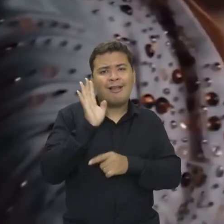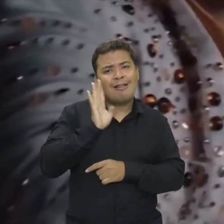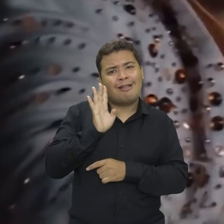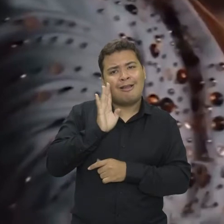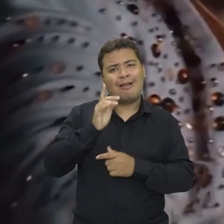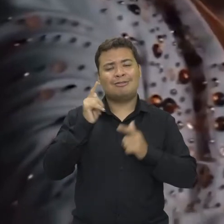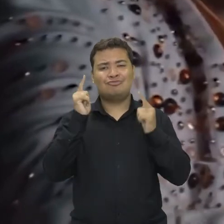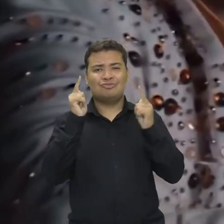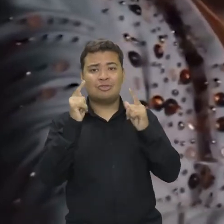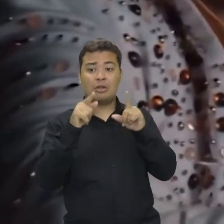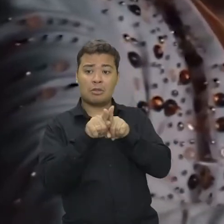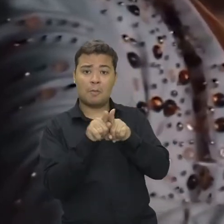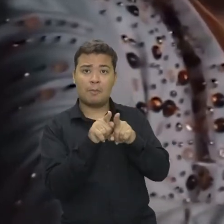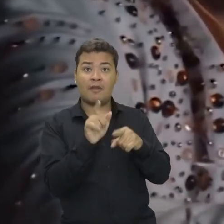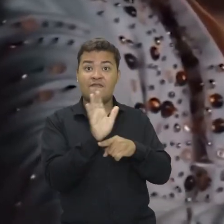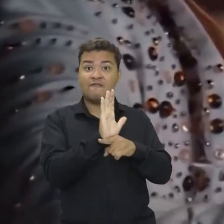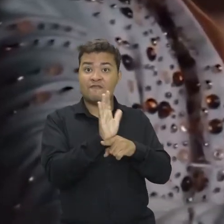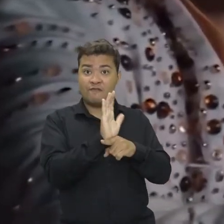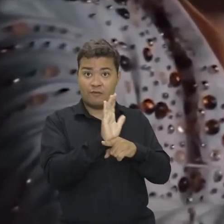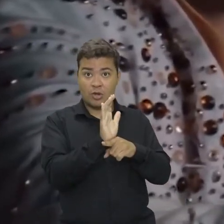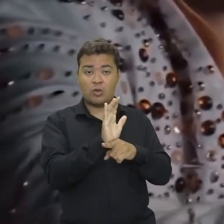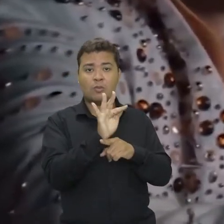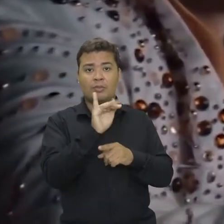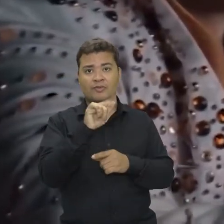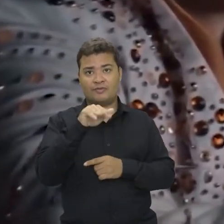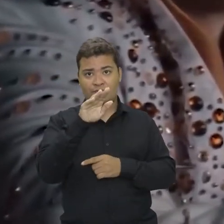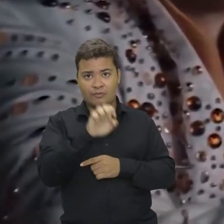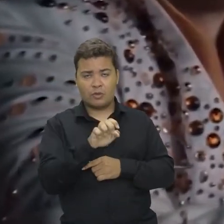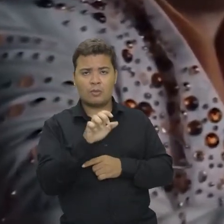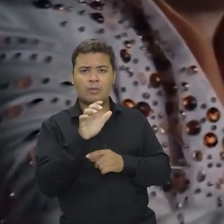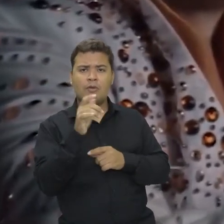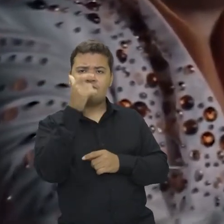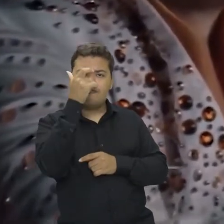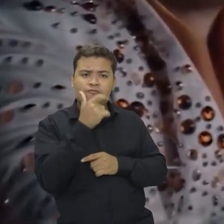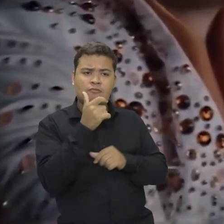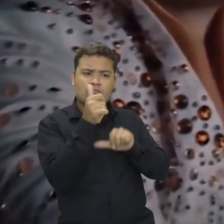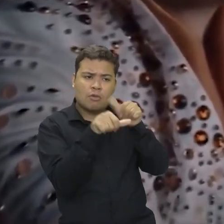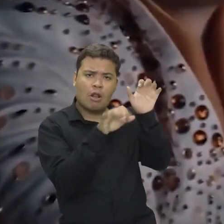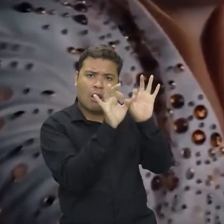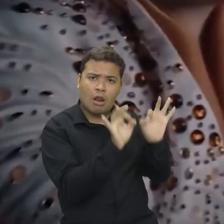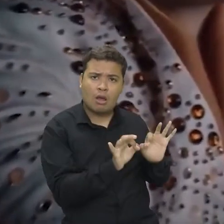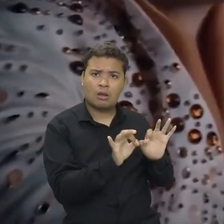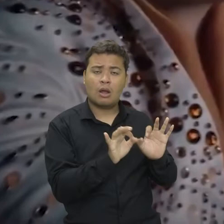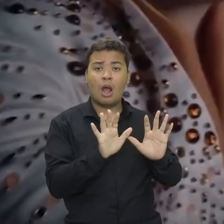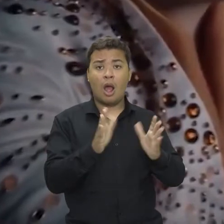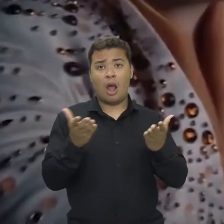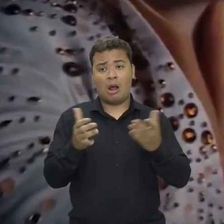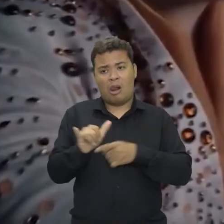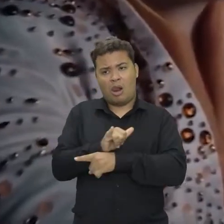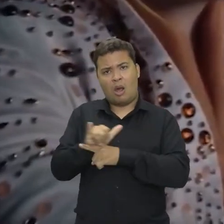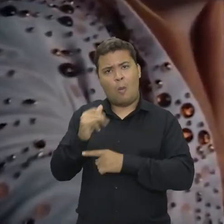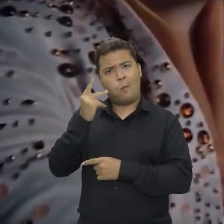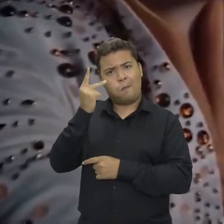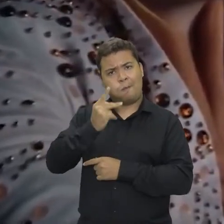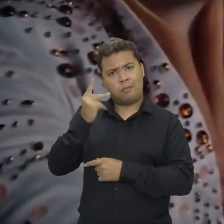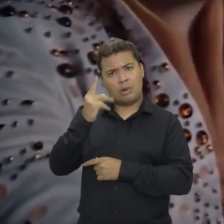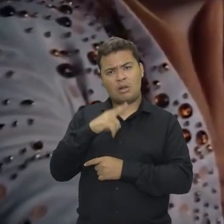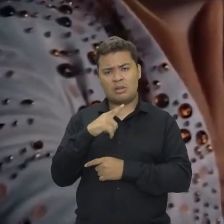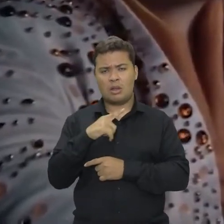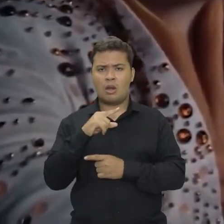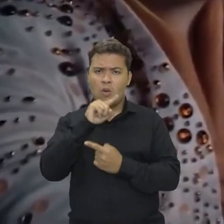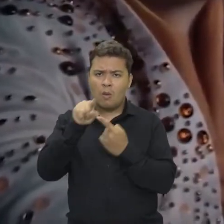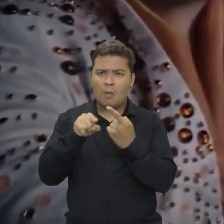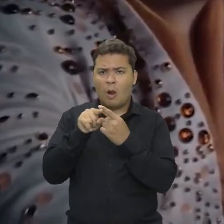refazer cenas de filmes agora é arma política. Com ela, é possível forjar falas de maneira